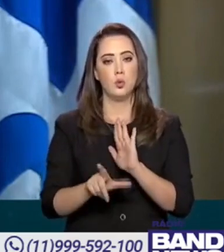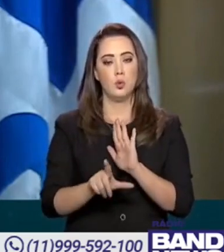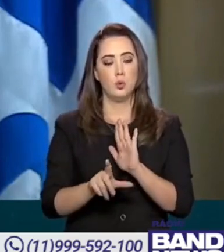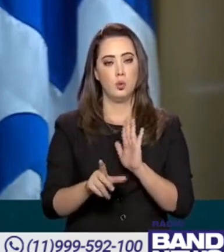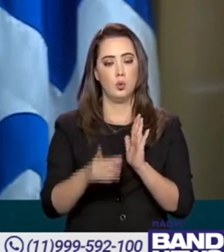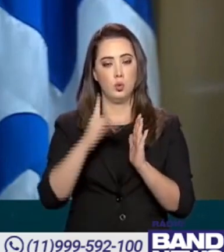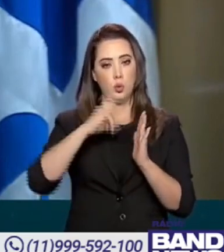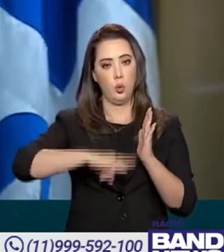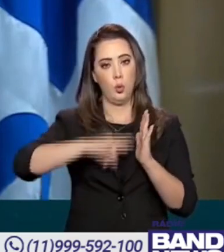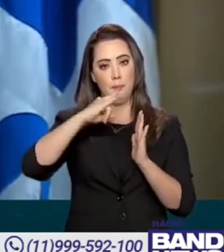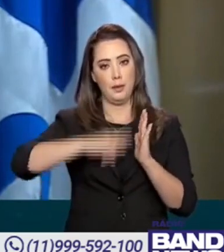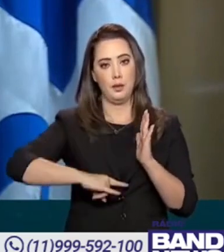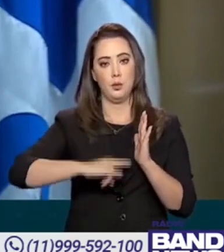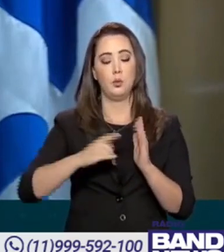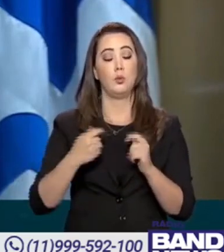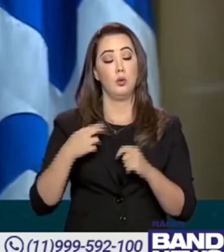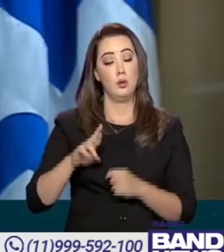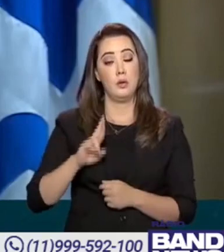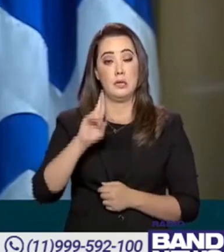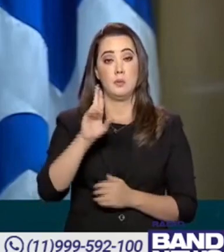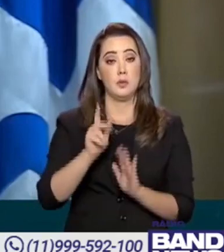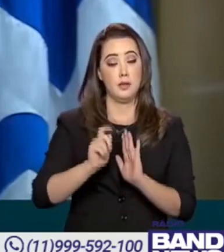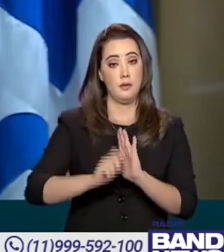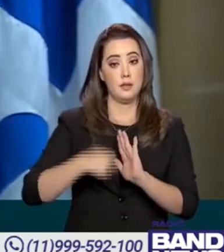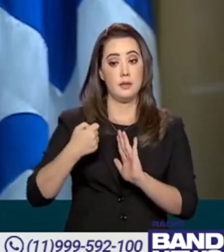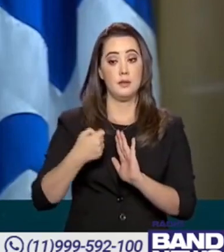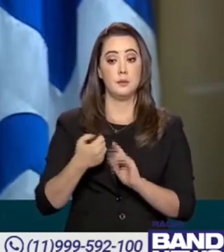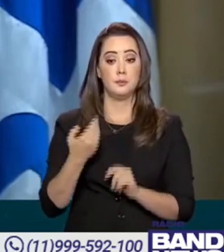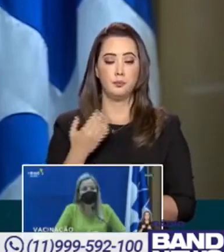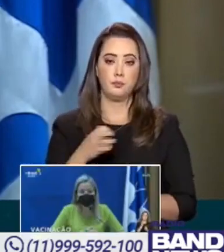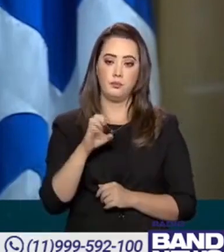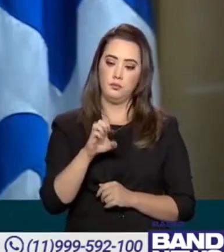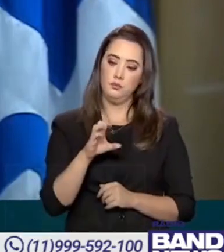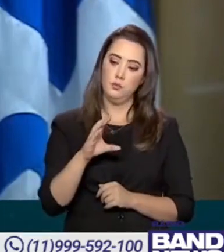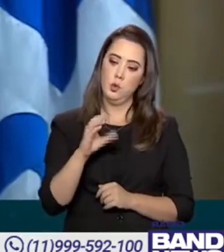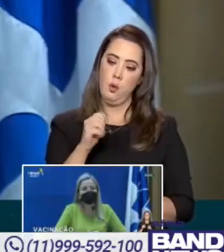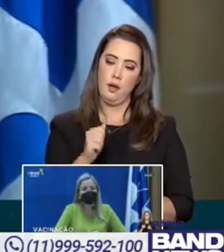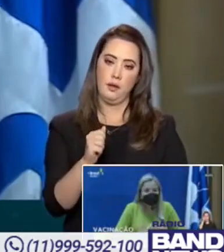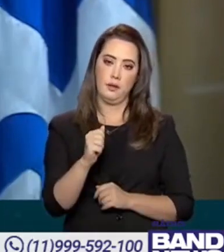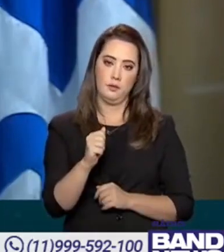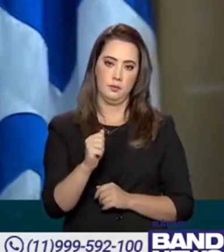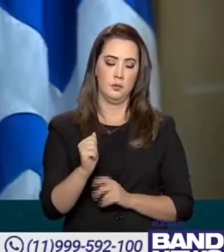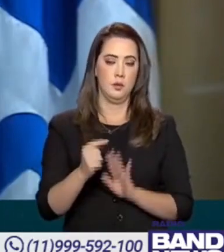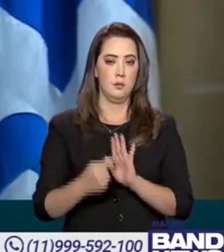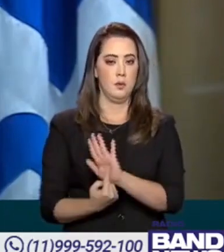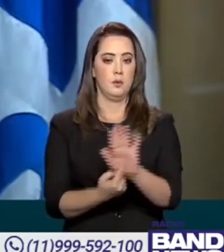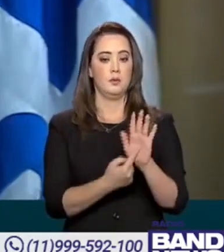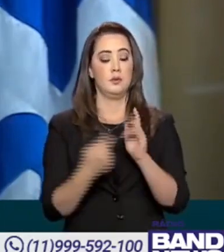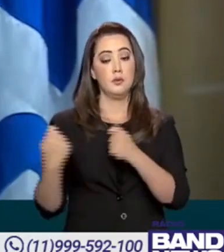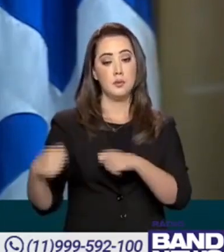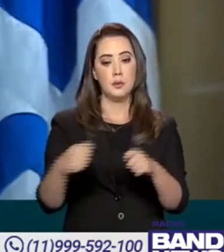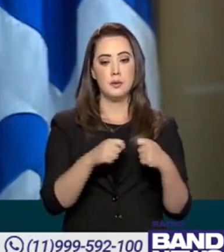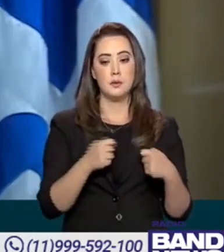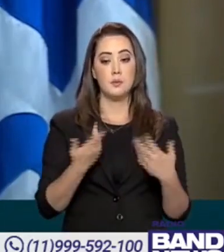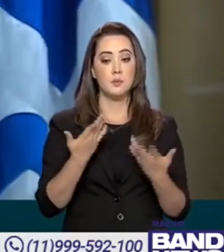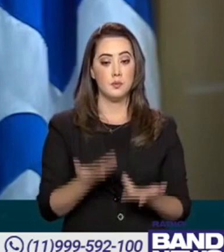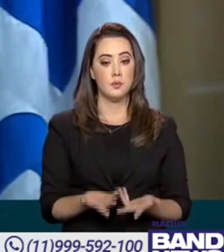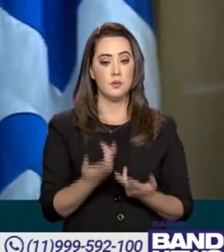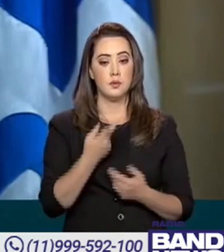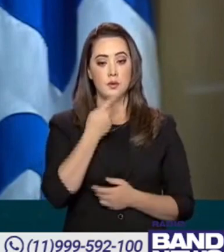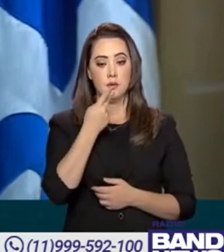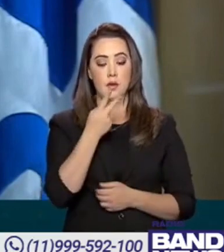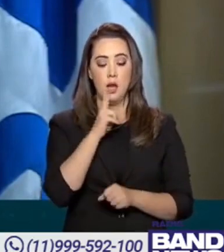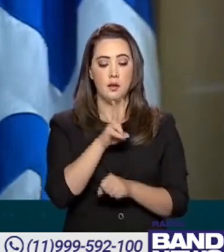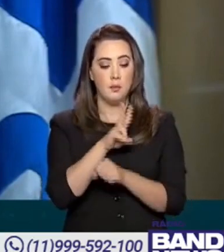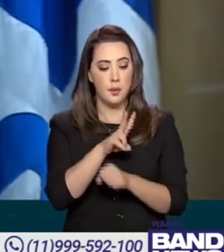né? As crianças, elas têm que ter um responsável. É o Estatuto da Criança e do Adolescente. Então, isso aqui é mais reiterar na